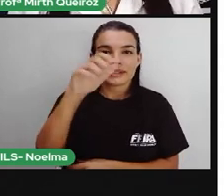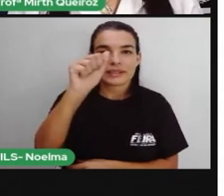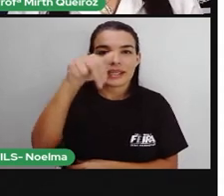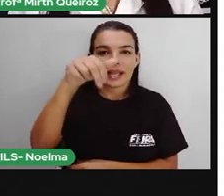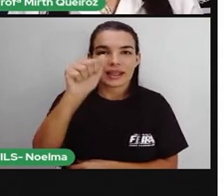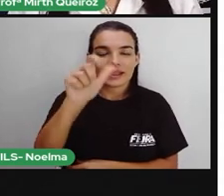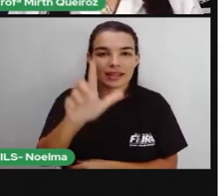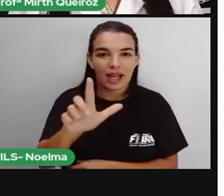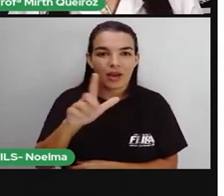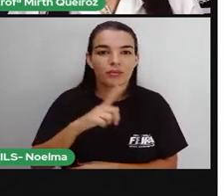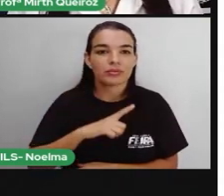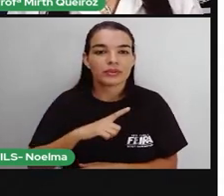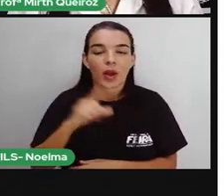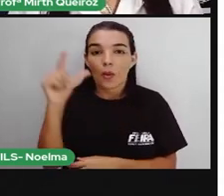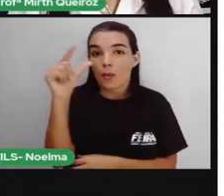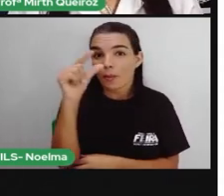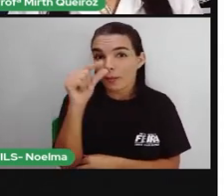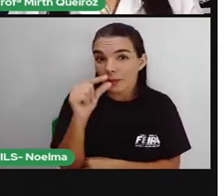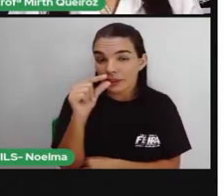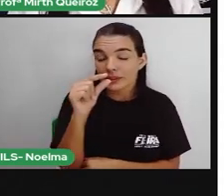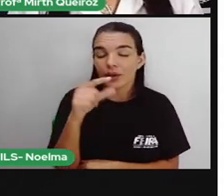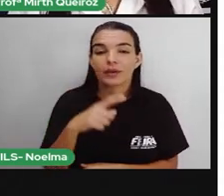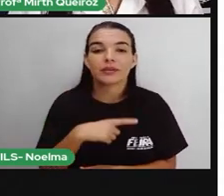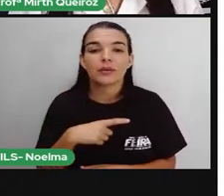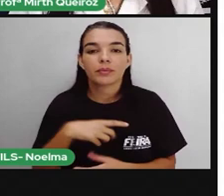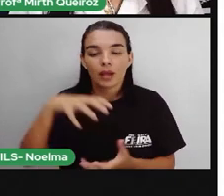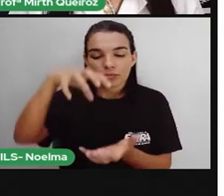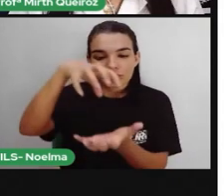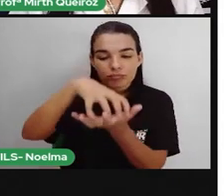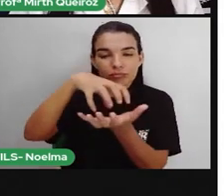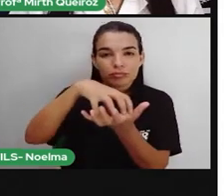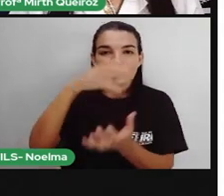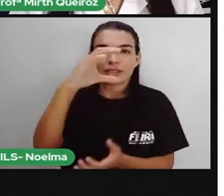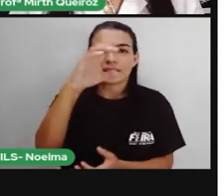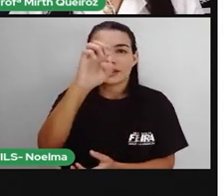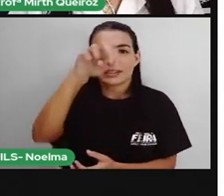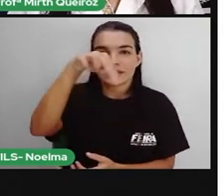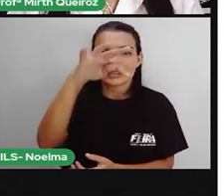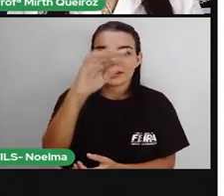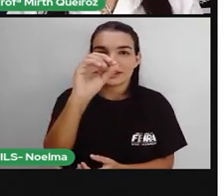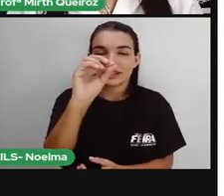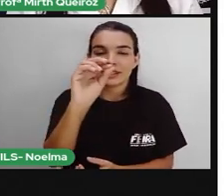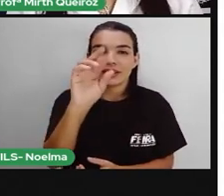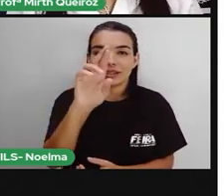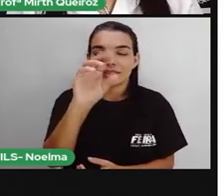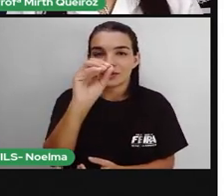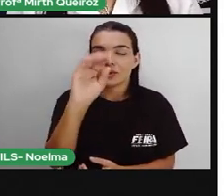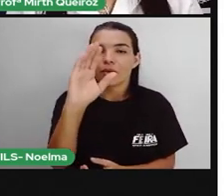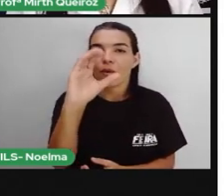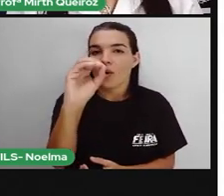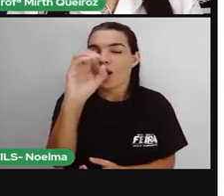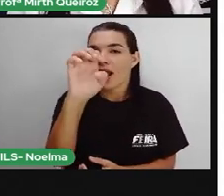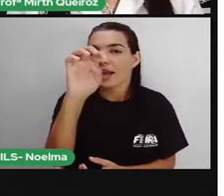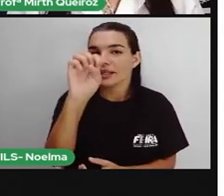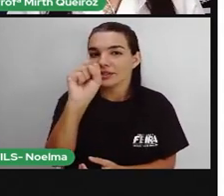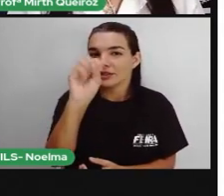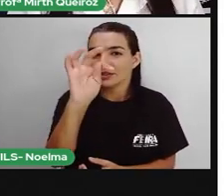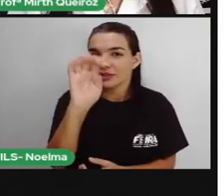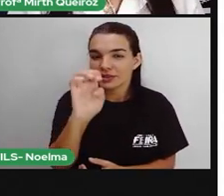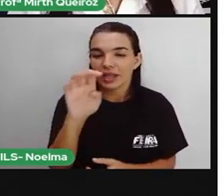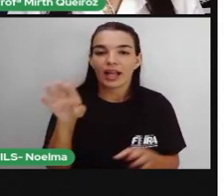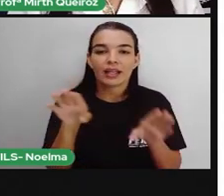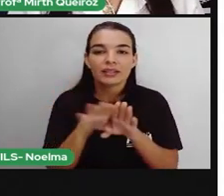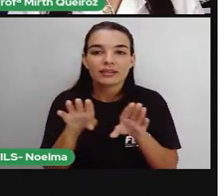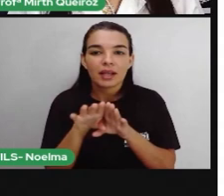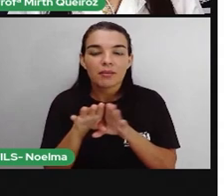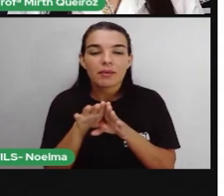localização está na região centro-oeste, nos estados de Mato Grosso, no sul do estado e no